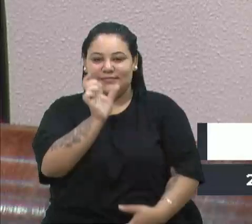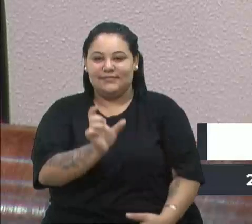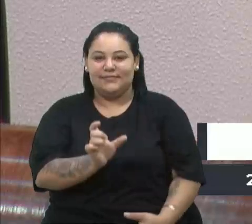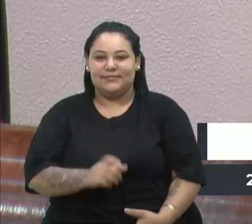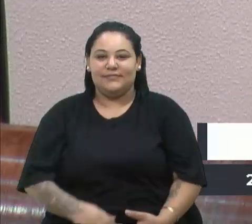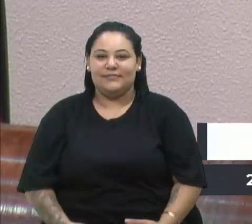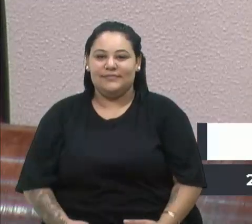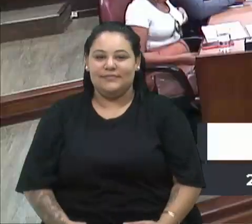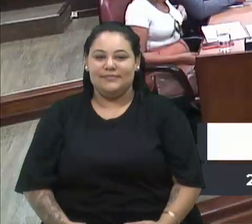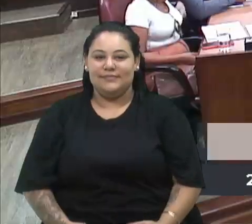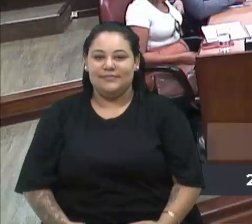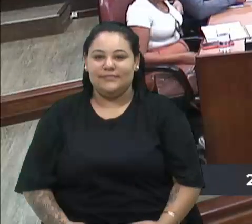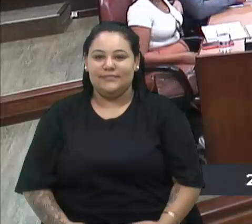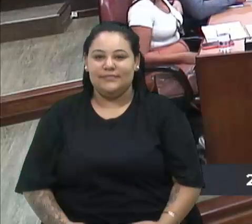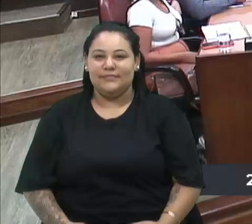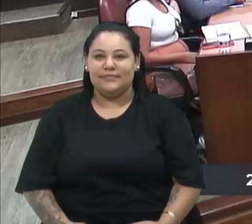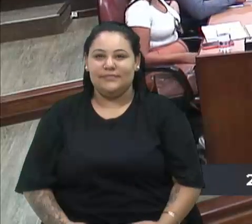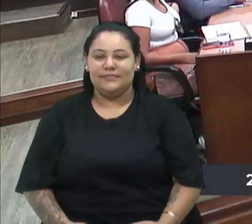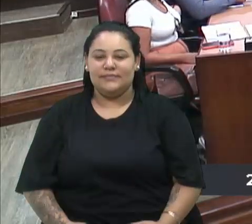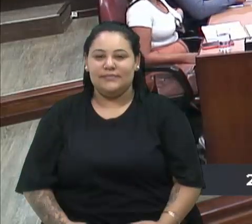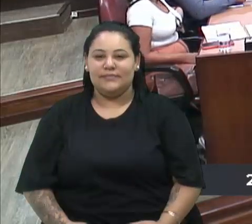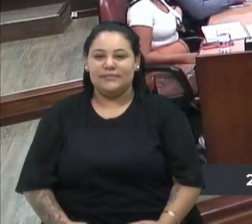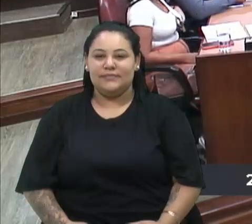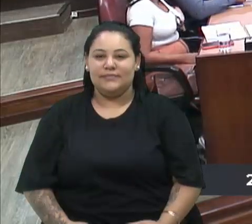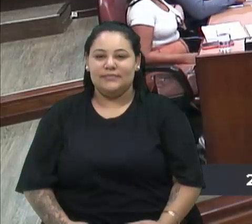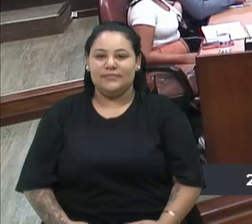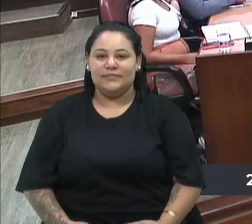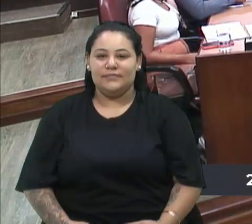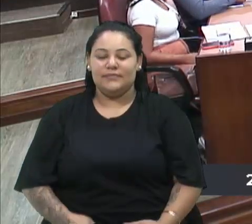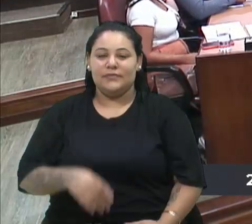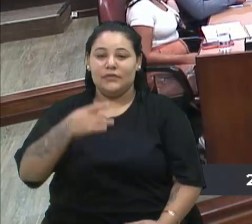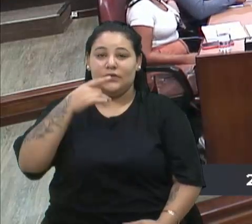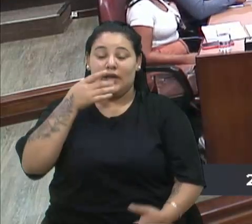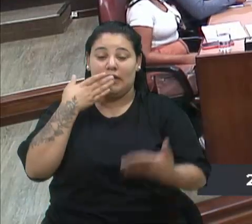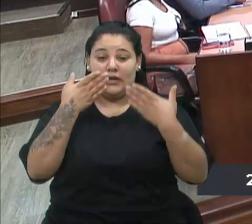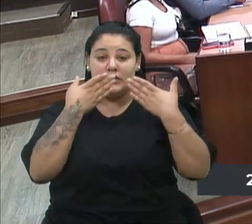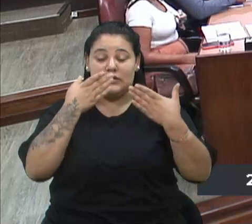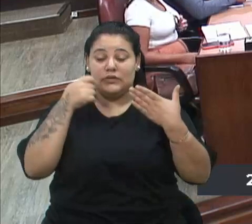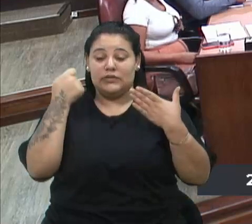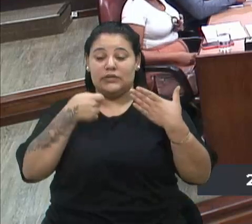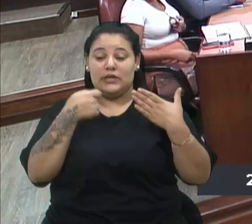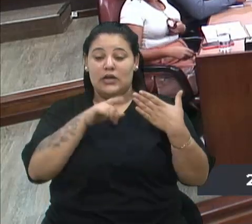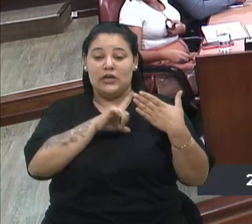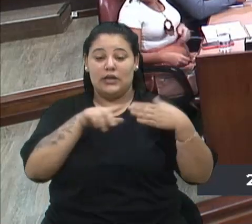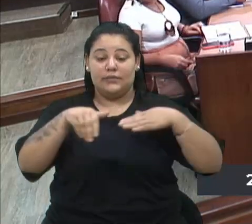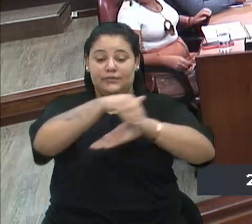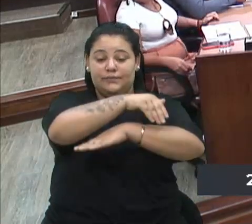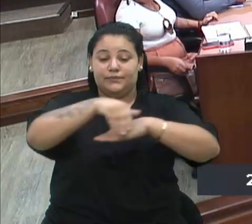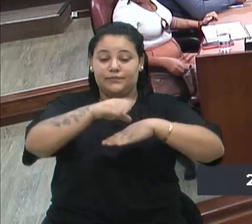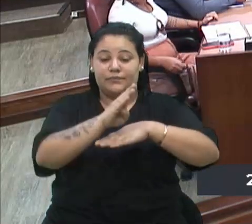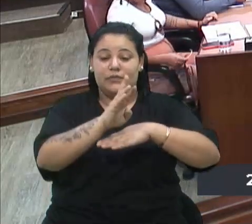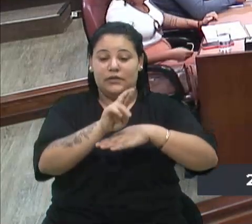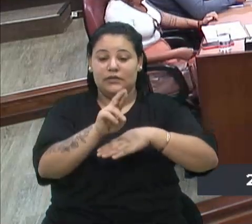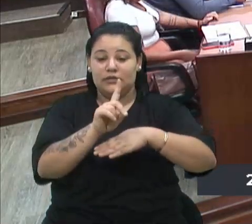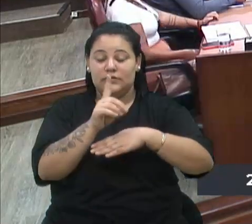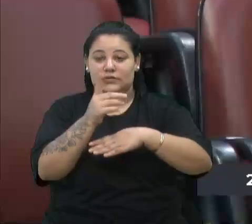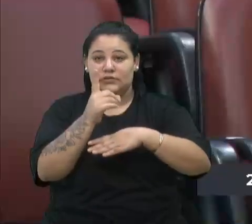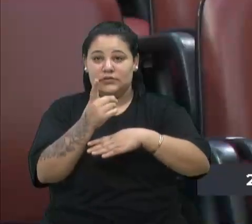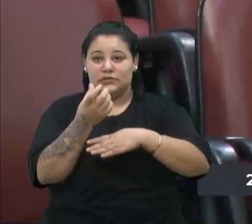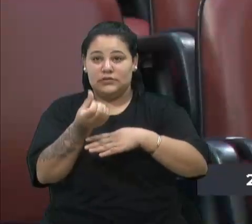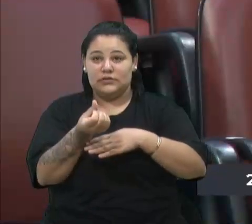A senhora Clóvis Xuxa, devido das necessidades que nós temos aqui da BR-116 e Rota do Sol